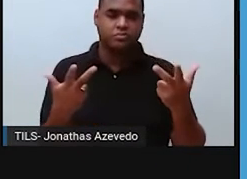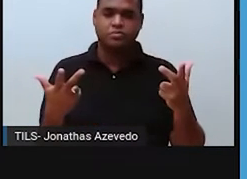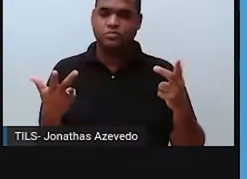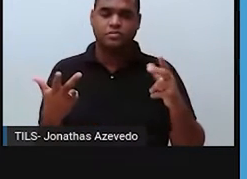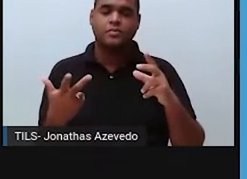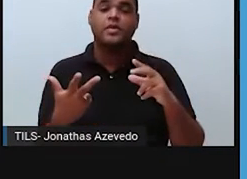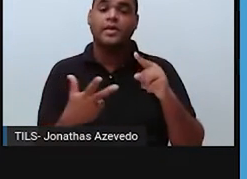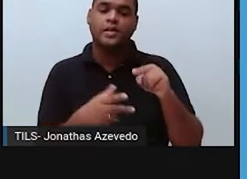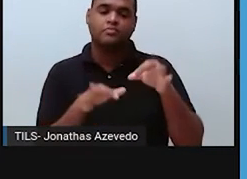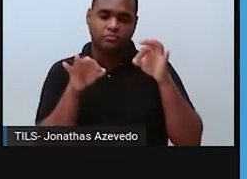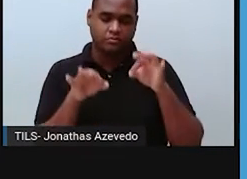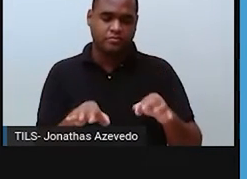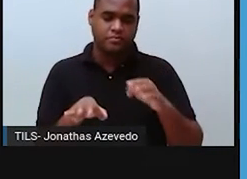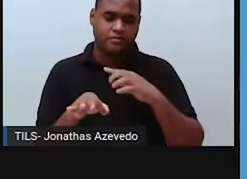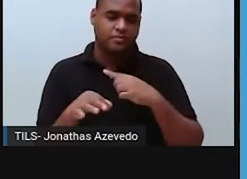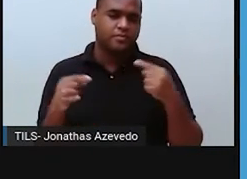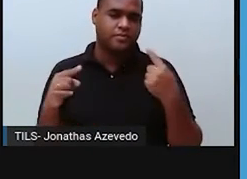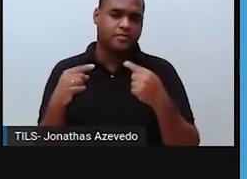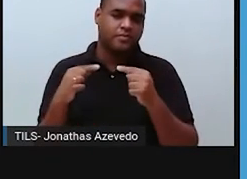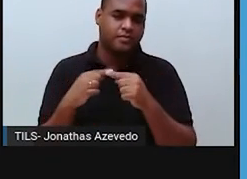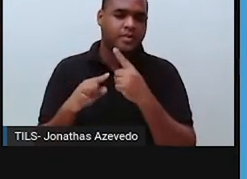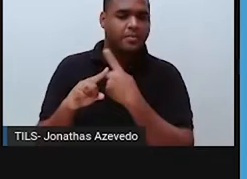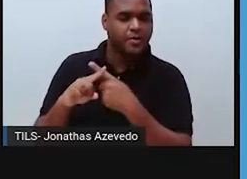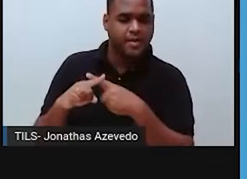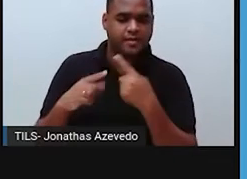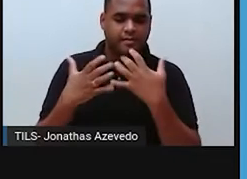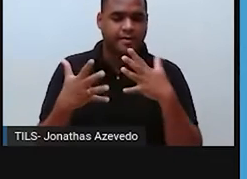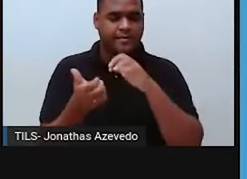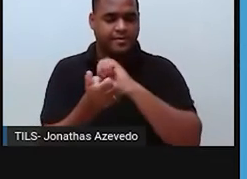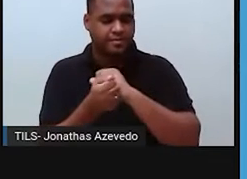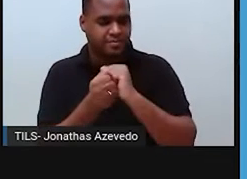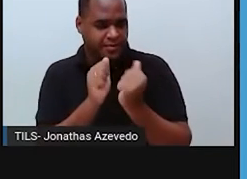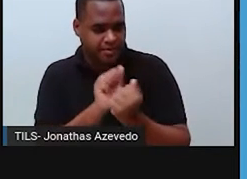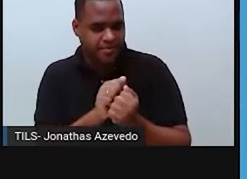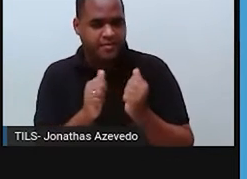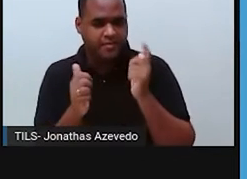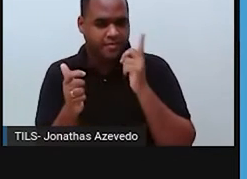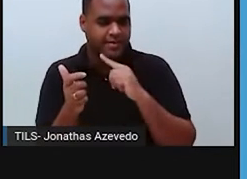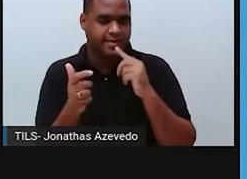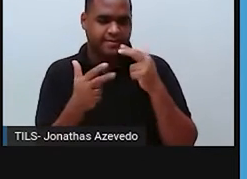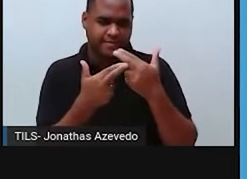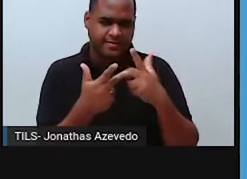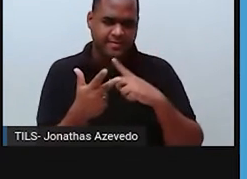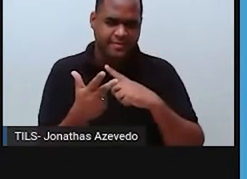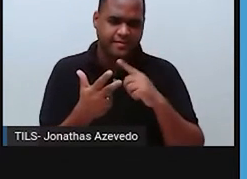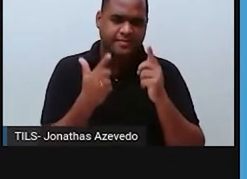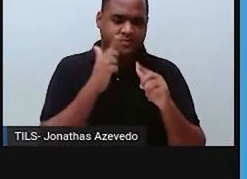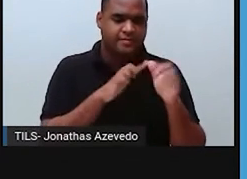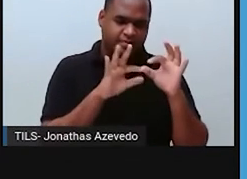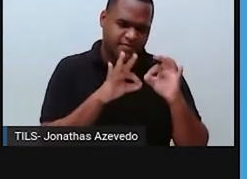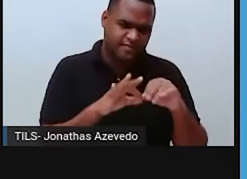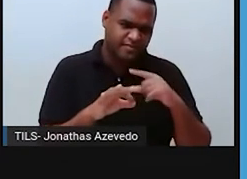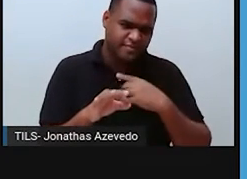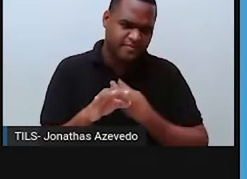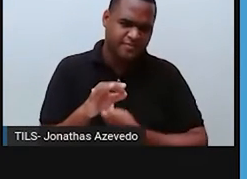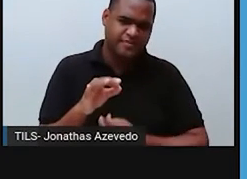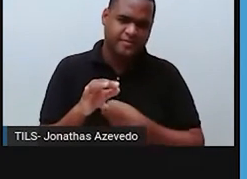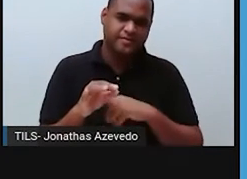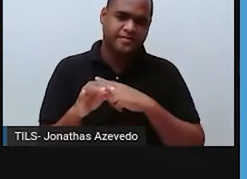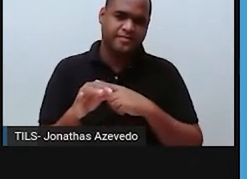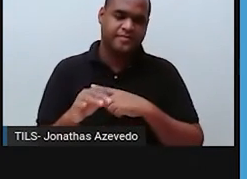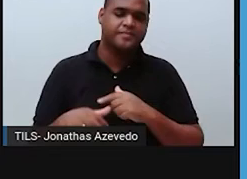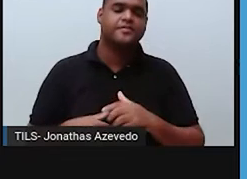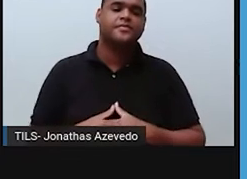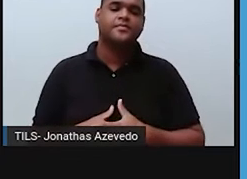E justamente porque elas têm condições, elas têm adaptações específicas para sobreviver bem nesse ambiente.